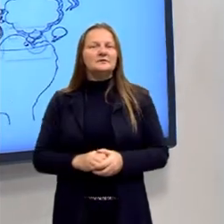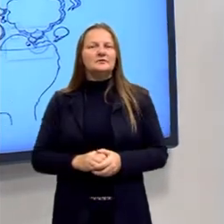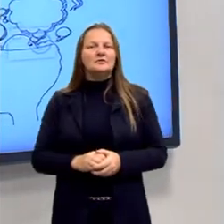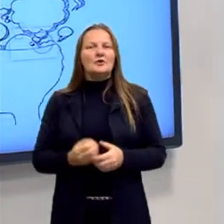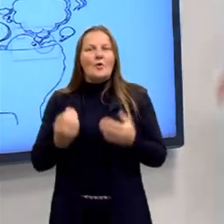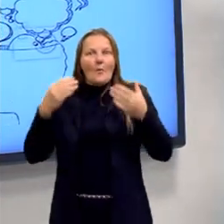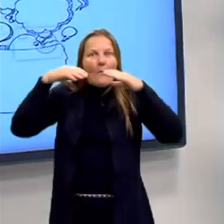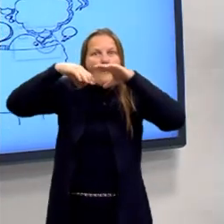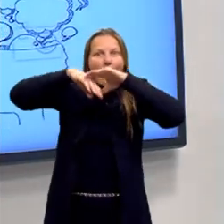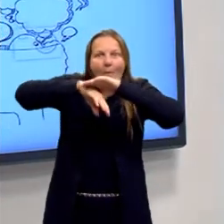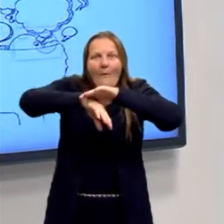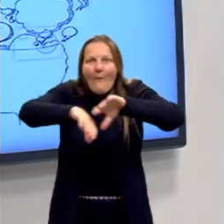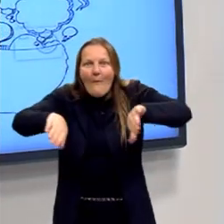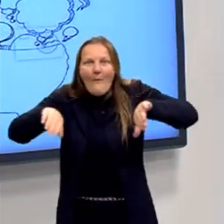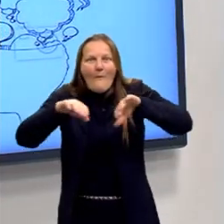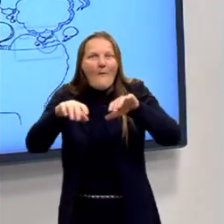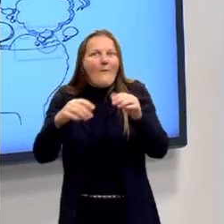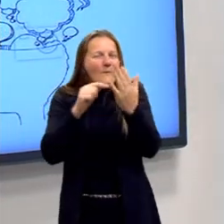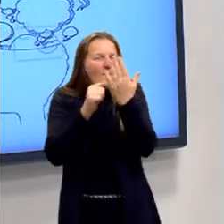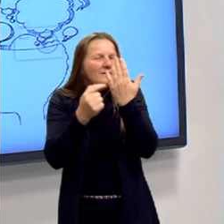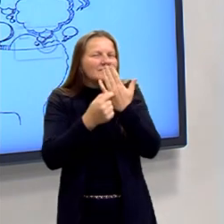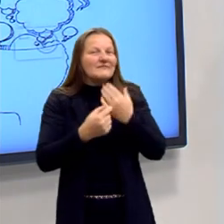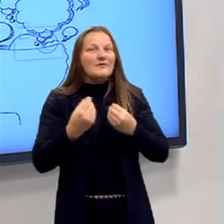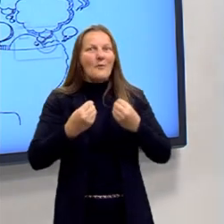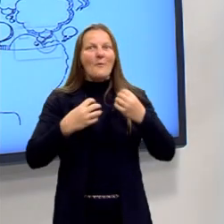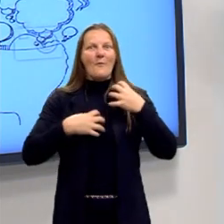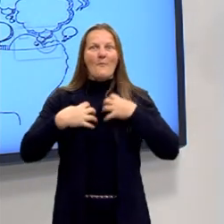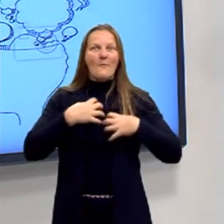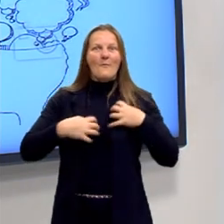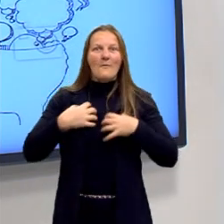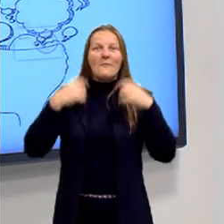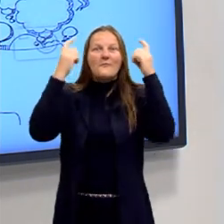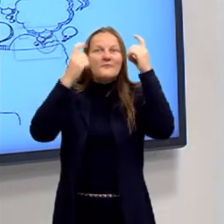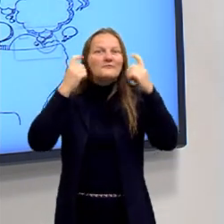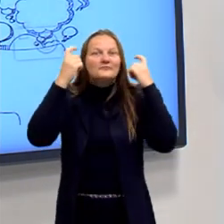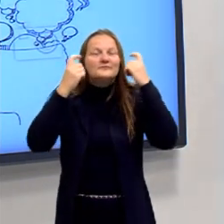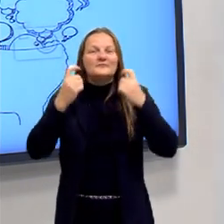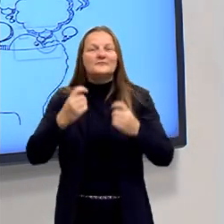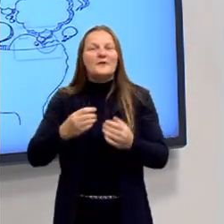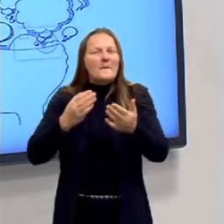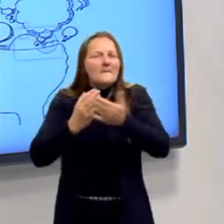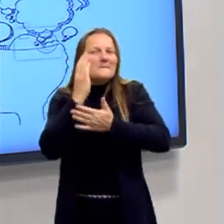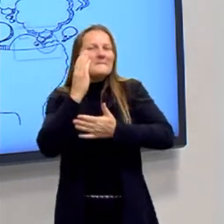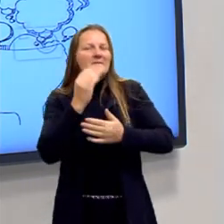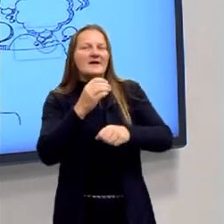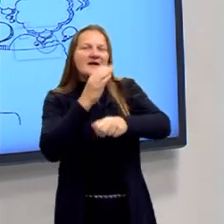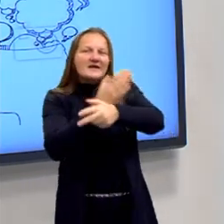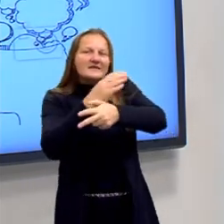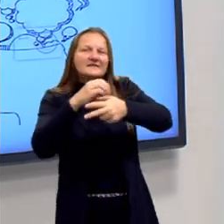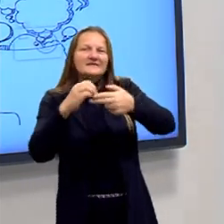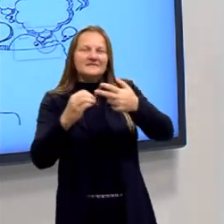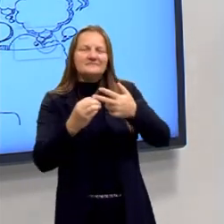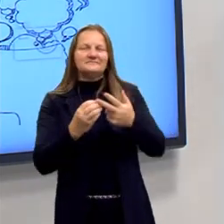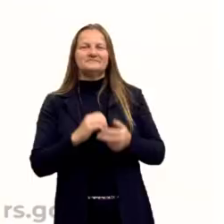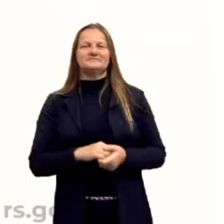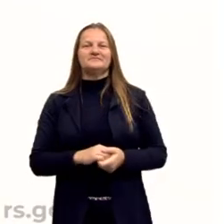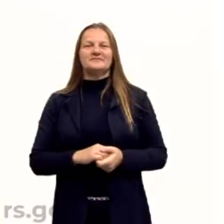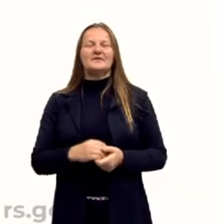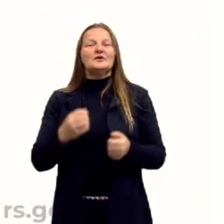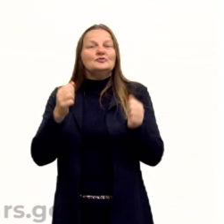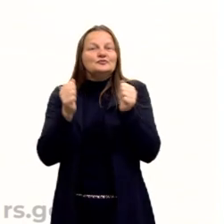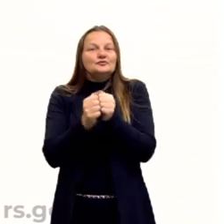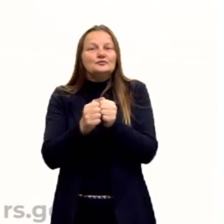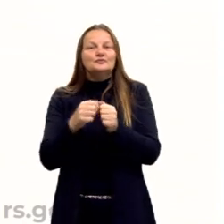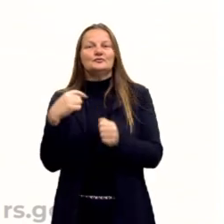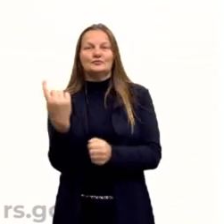mergulho nas inquietações existenciais, ok? Então vem com a gente, partiu passar ENEM 2022, junto